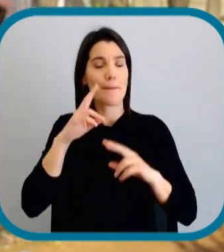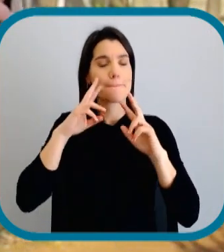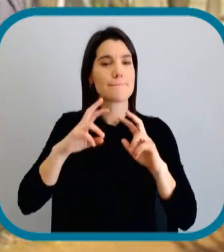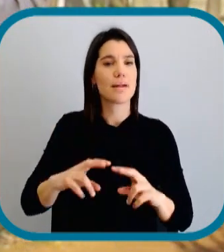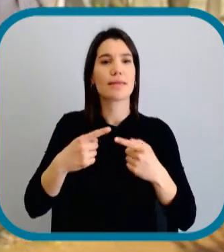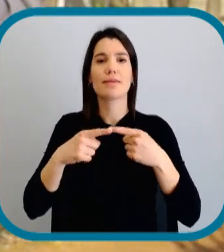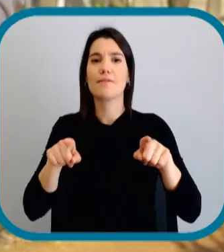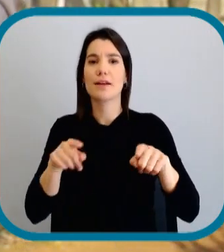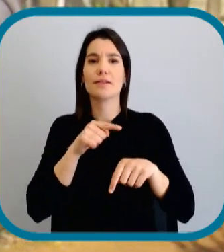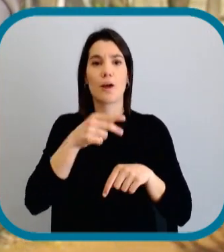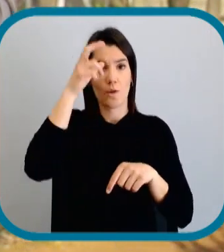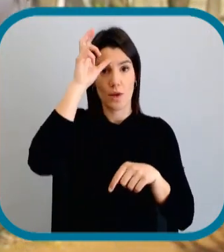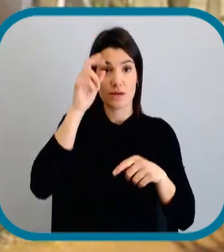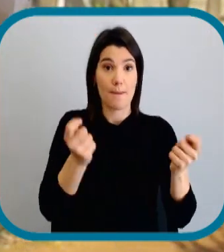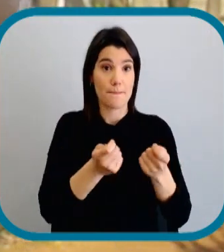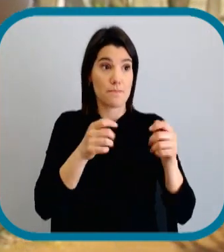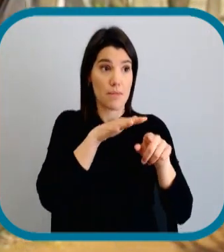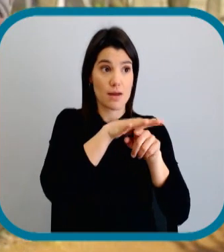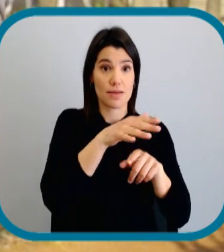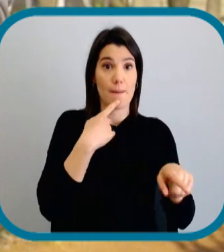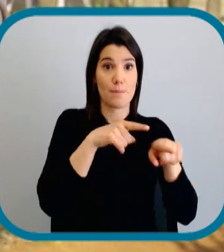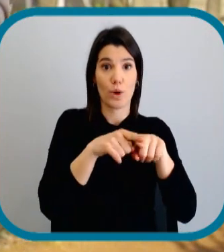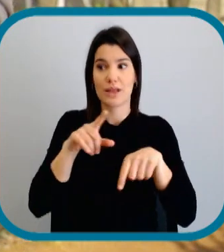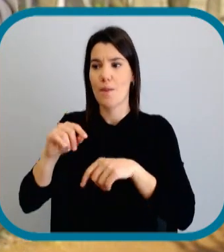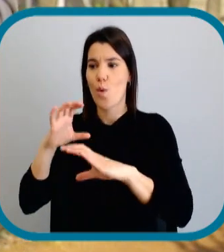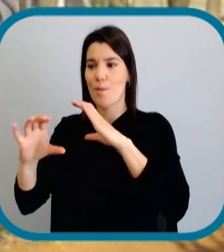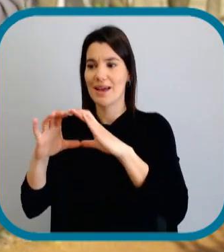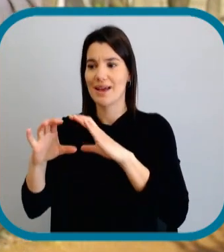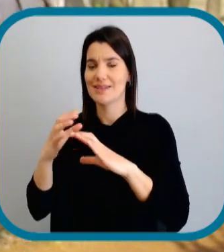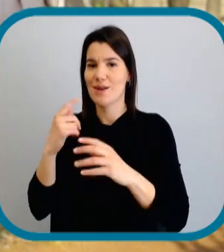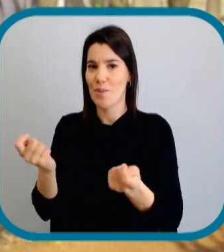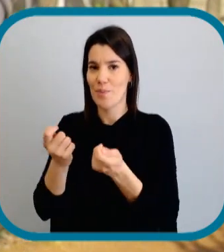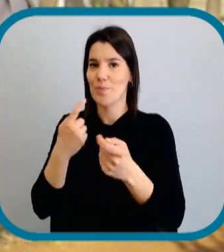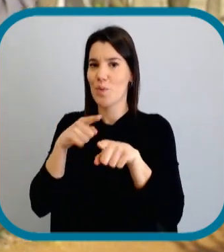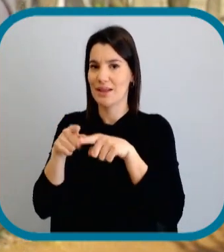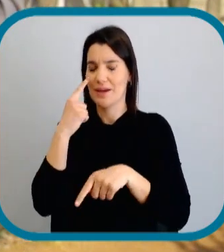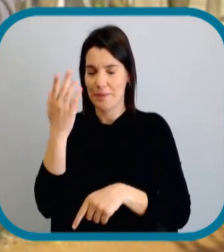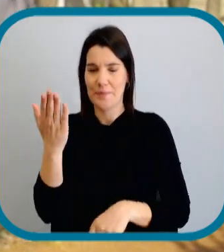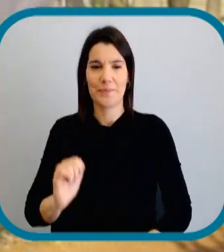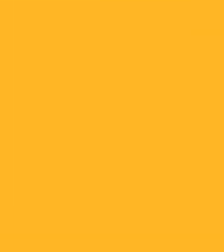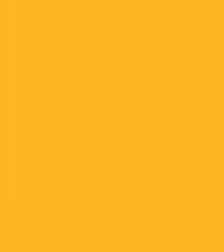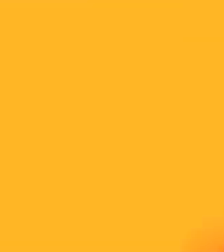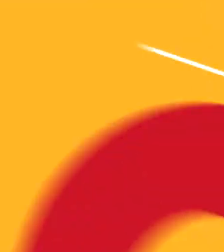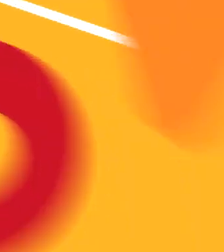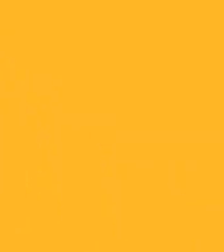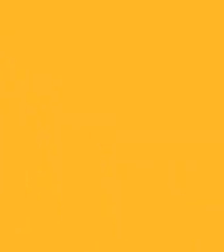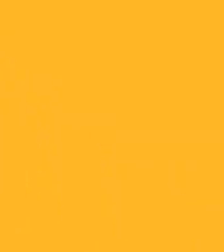Vamos ainda explorar as diferenças entre os conceitos de marketing político e de comunicação política. Ora vê!